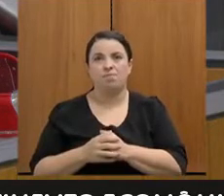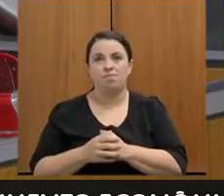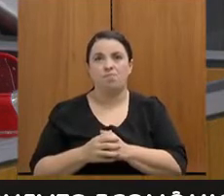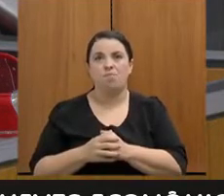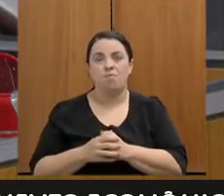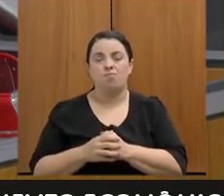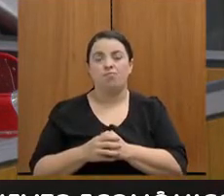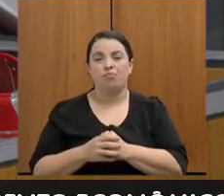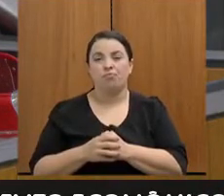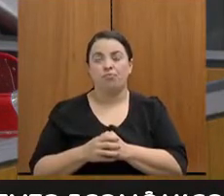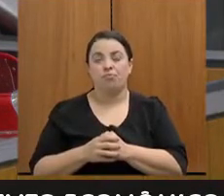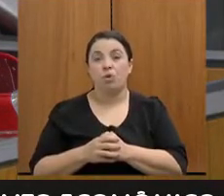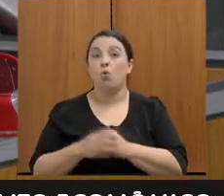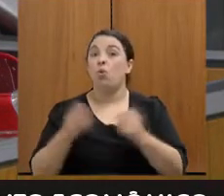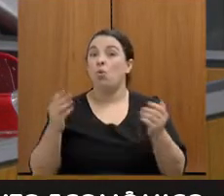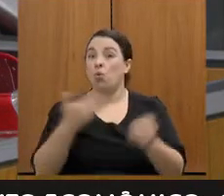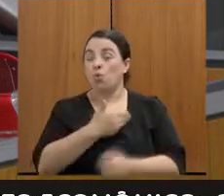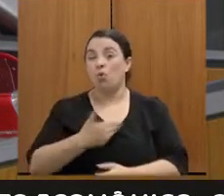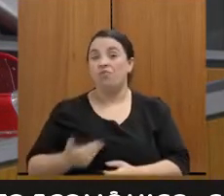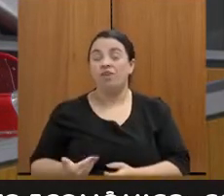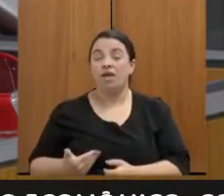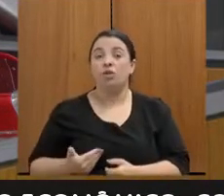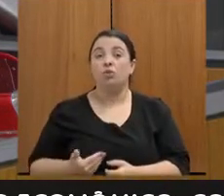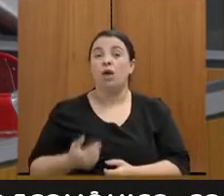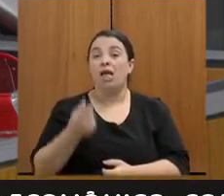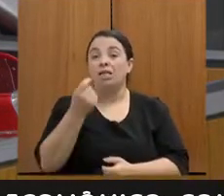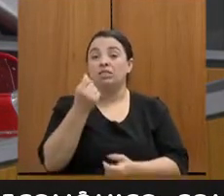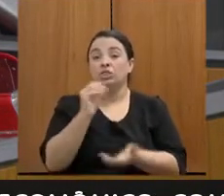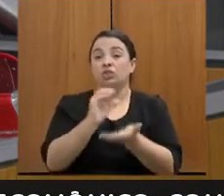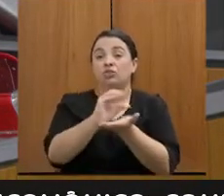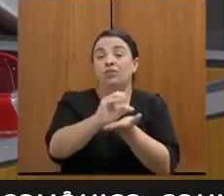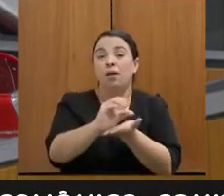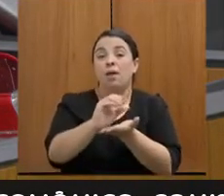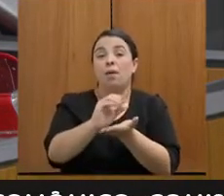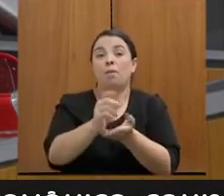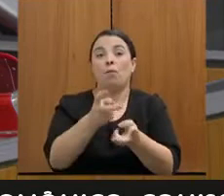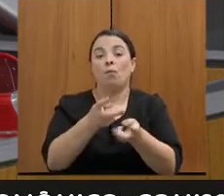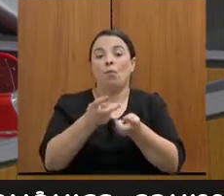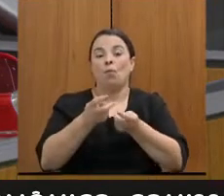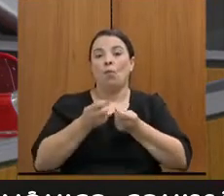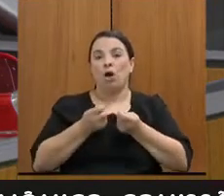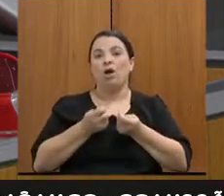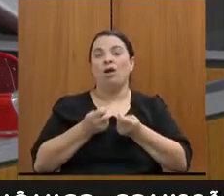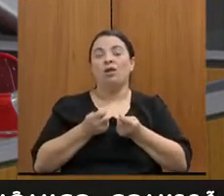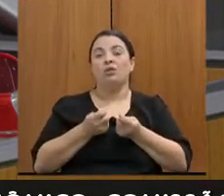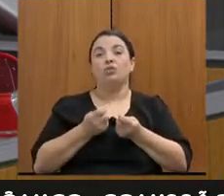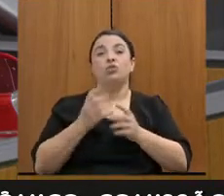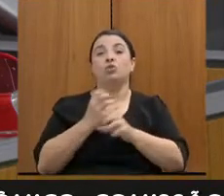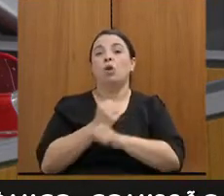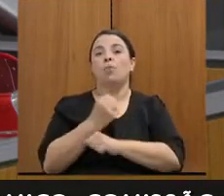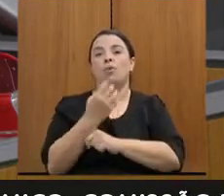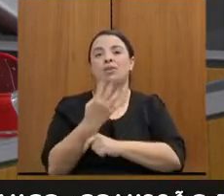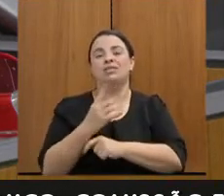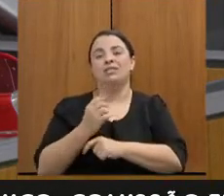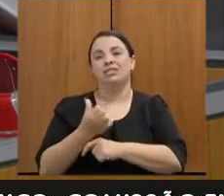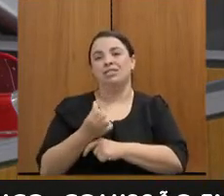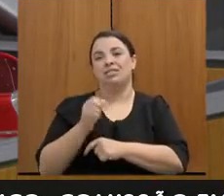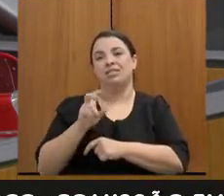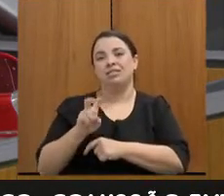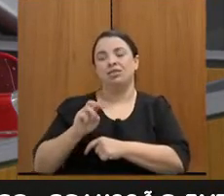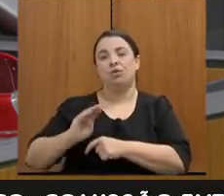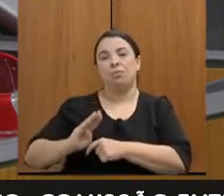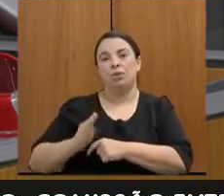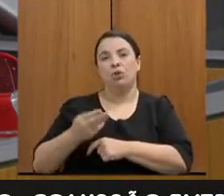centavos. O governo deixou de investir até abril deste ano, 465 milhões, 105